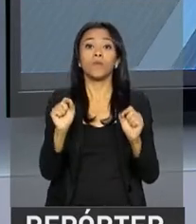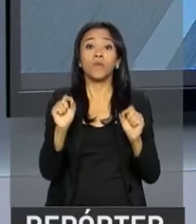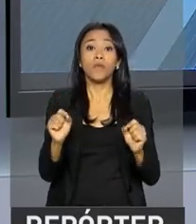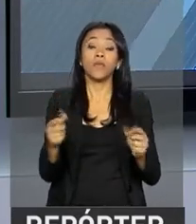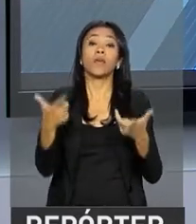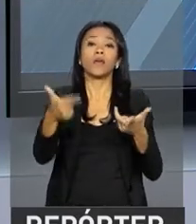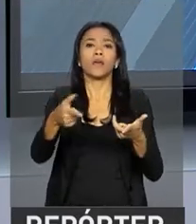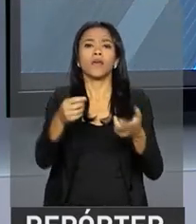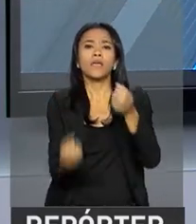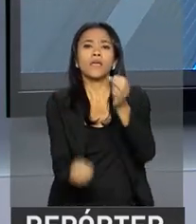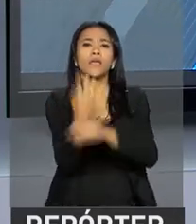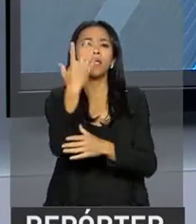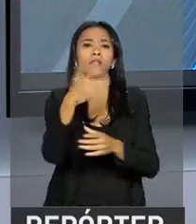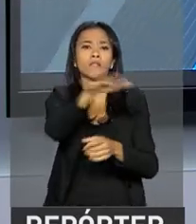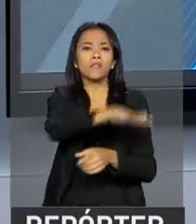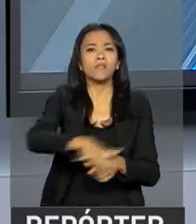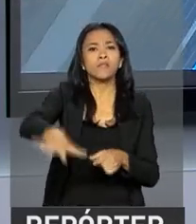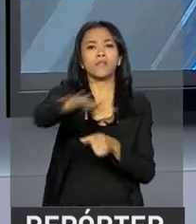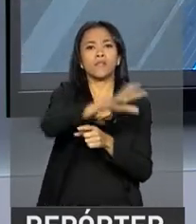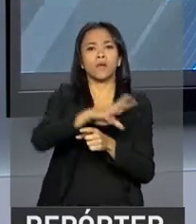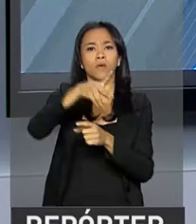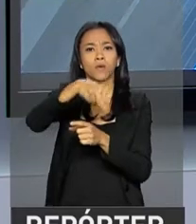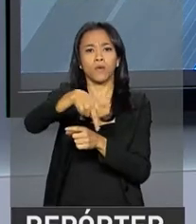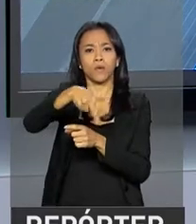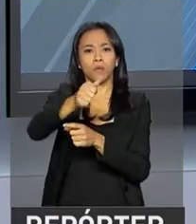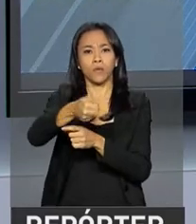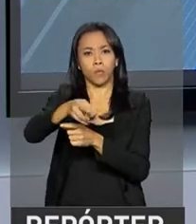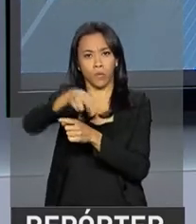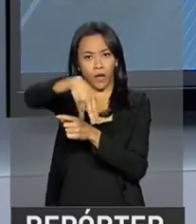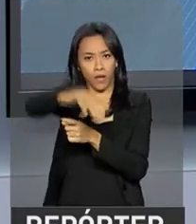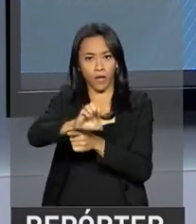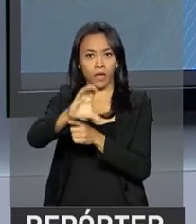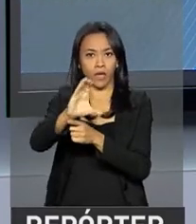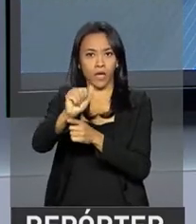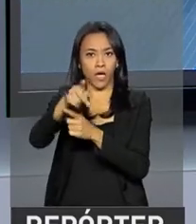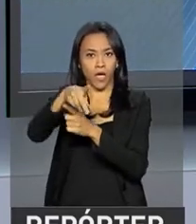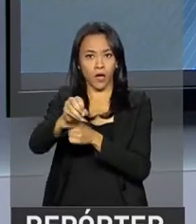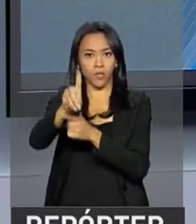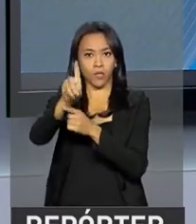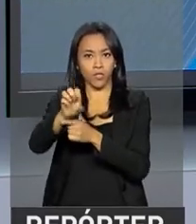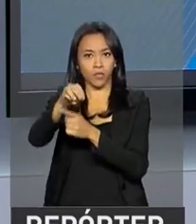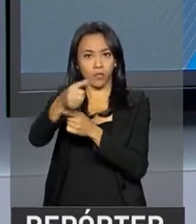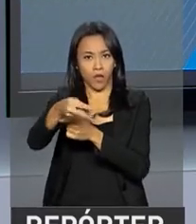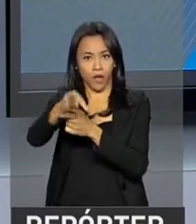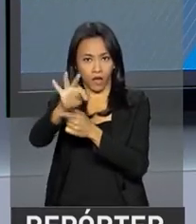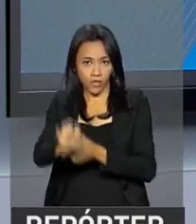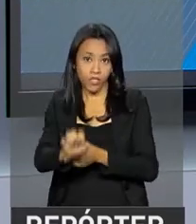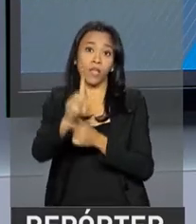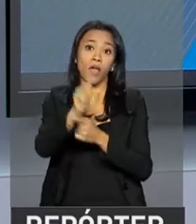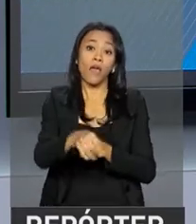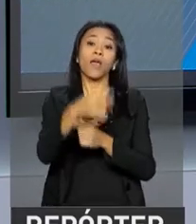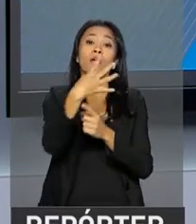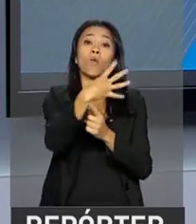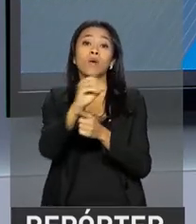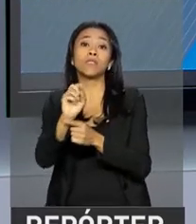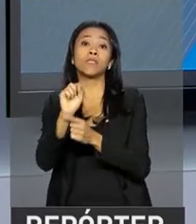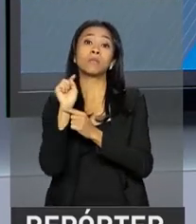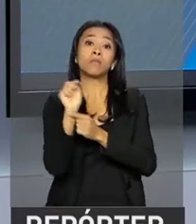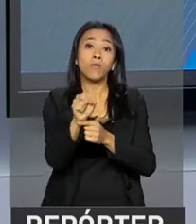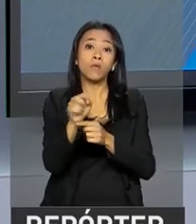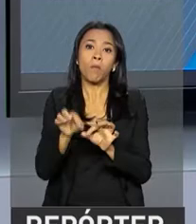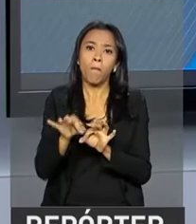intenções para a criação do Parque Campo de Marte. Serão destinados mais de 400 mil metros quadrados